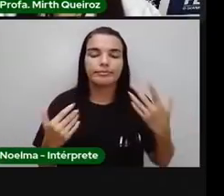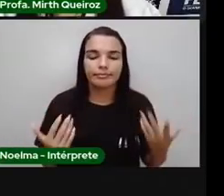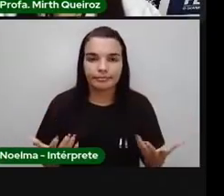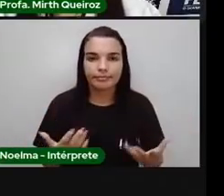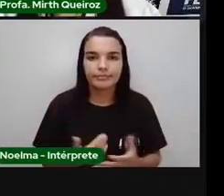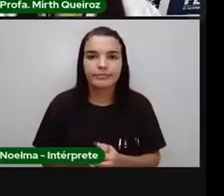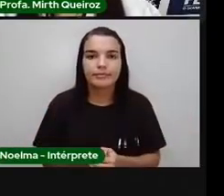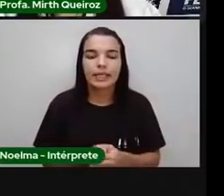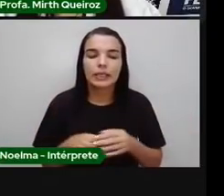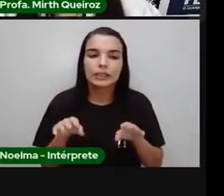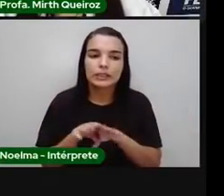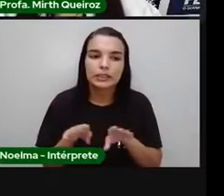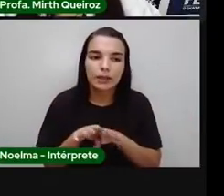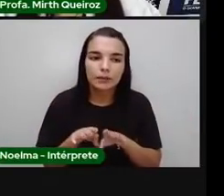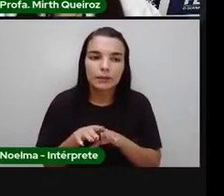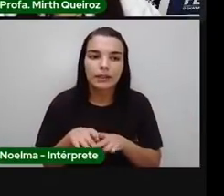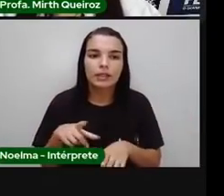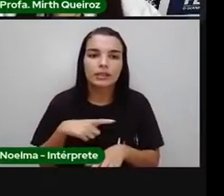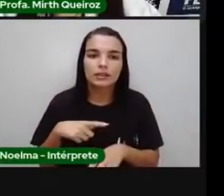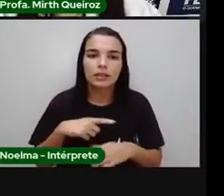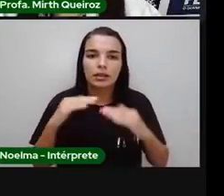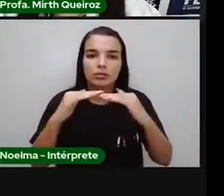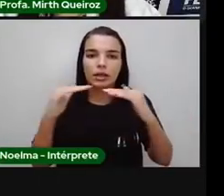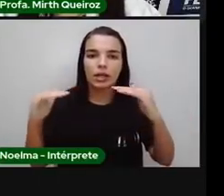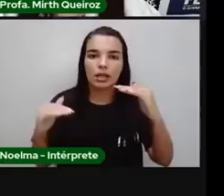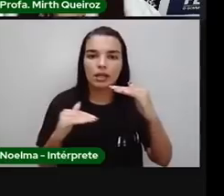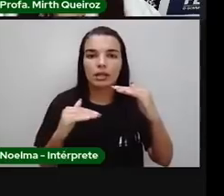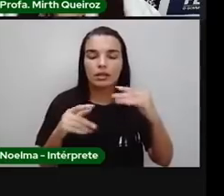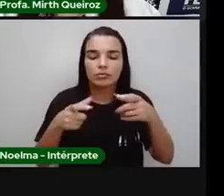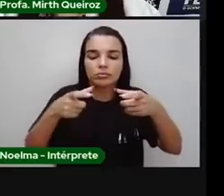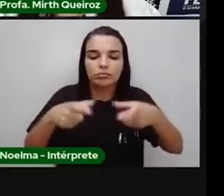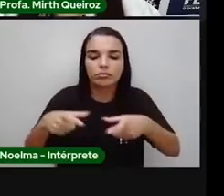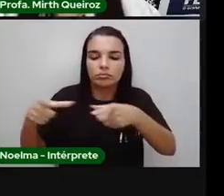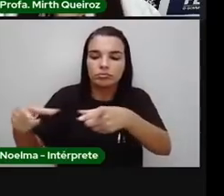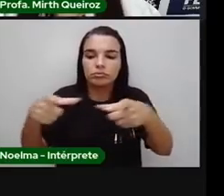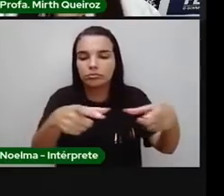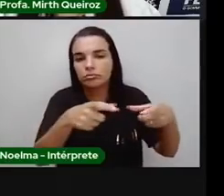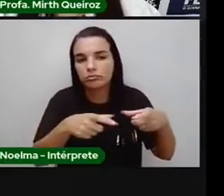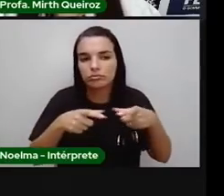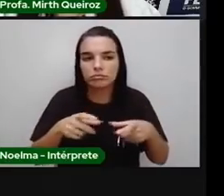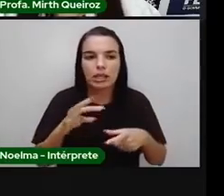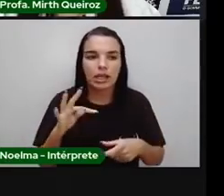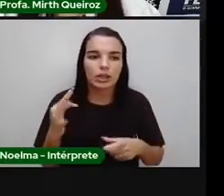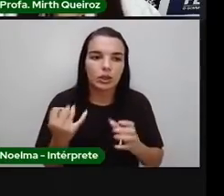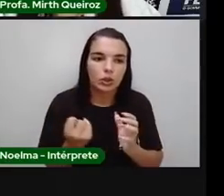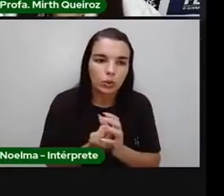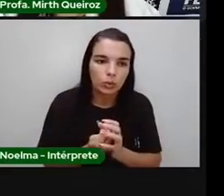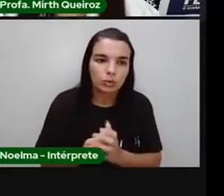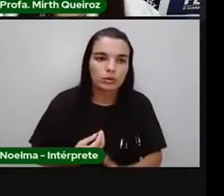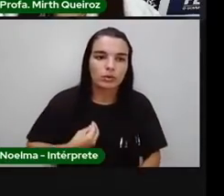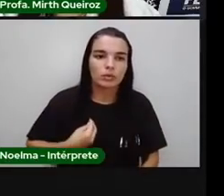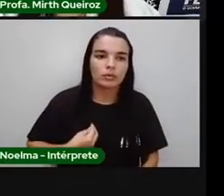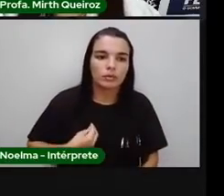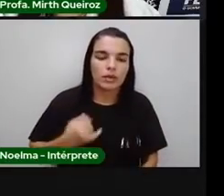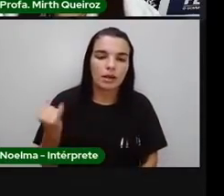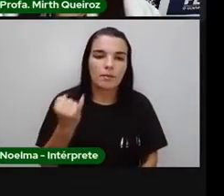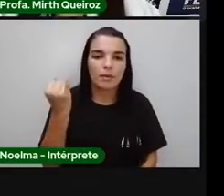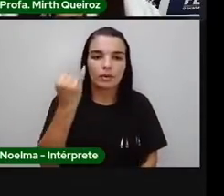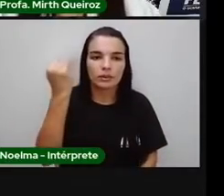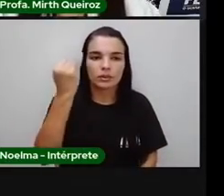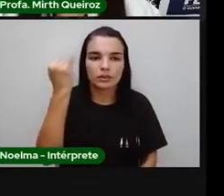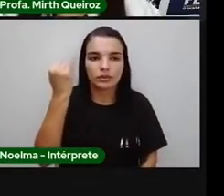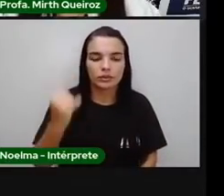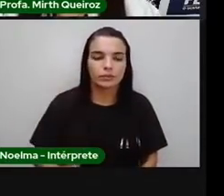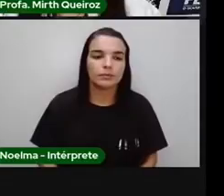haja também, consequentemente, um equilíbrio ambiental. Então, todos os seres vivos são importantes,